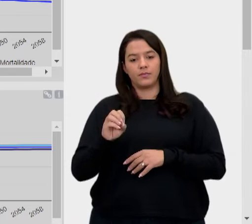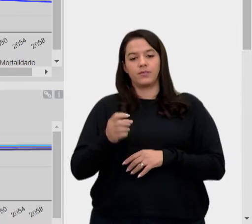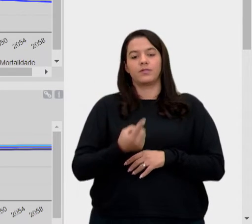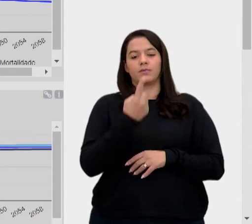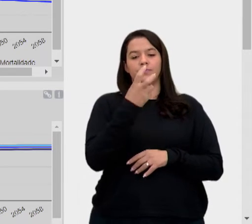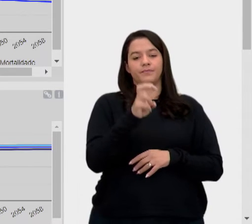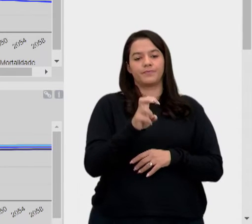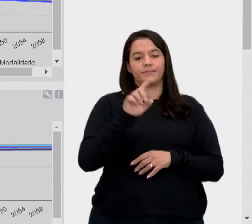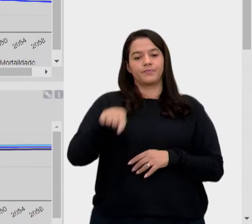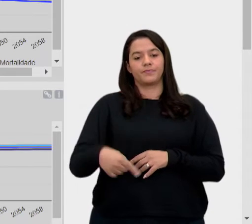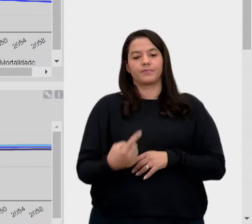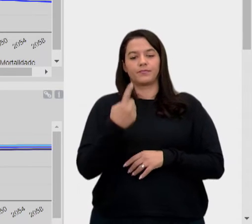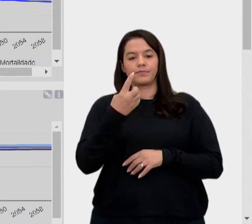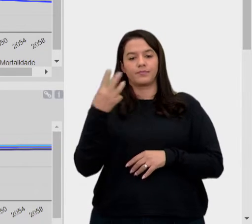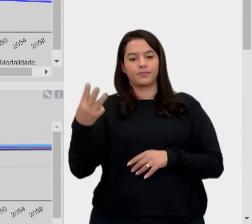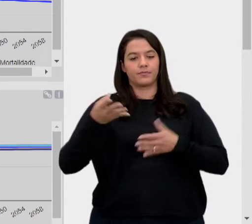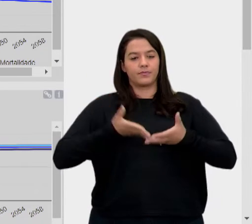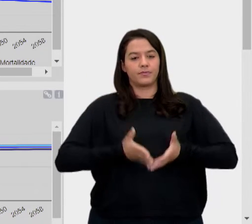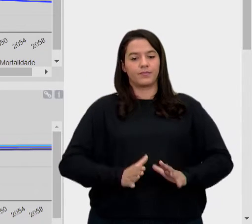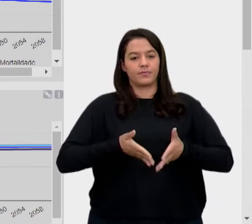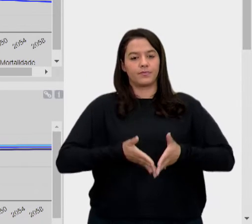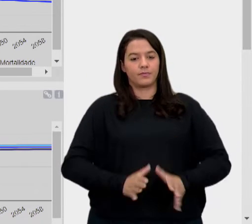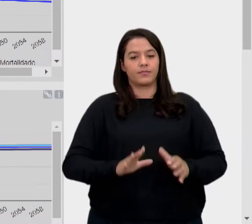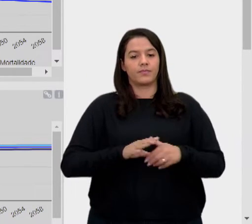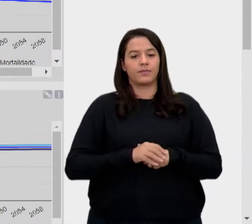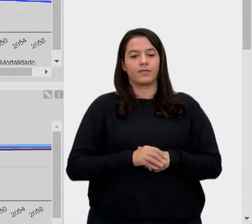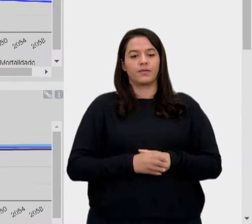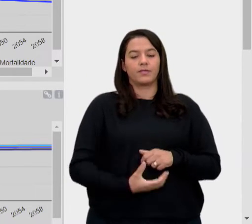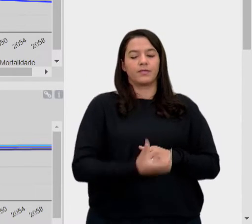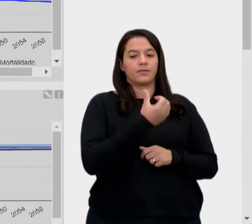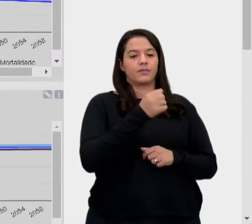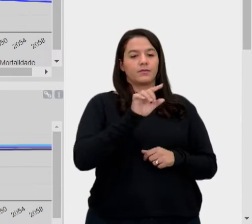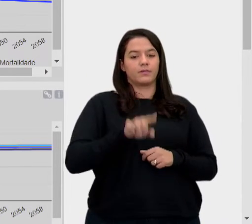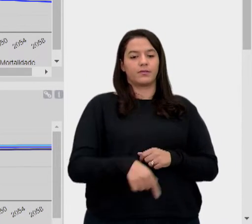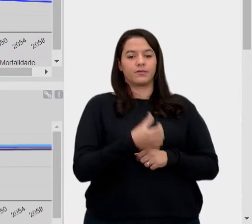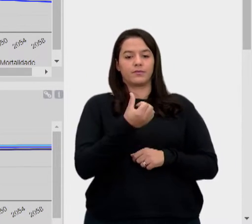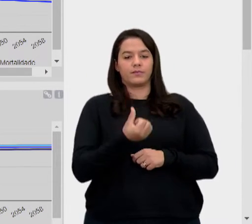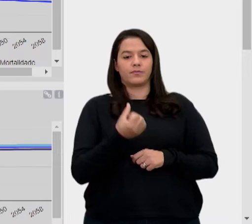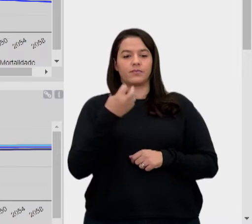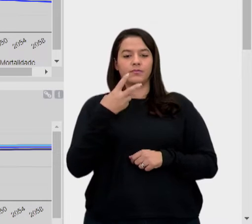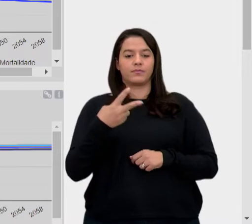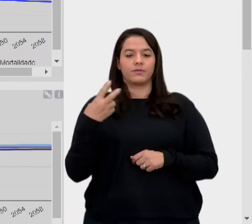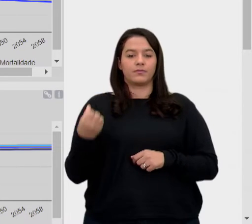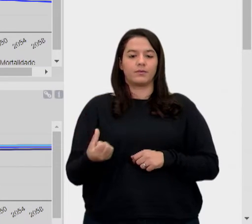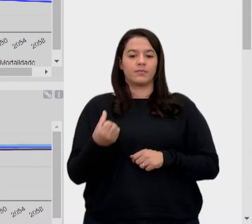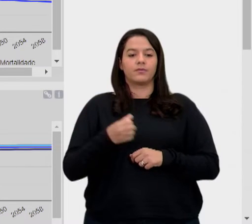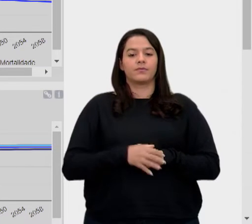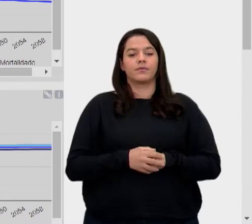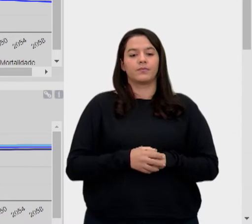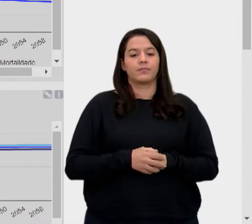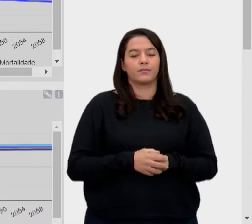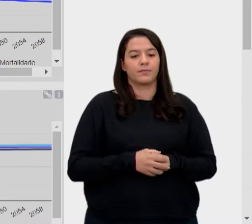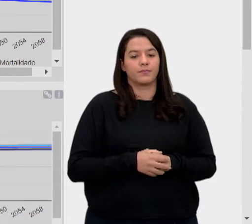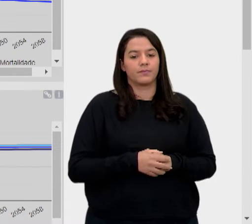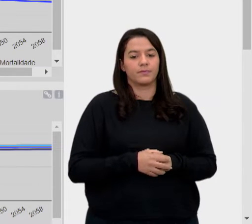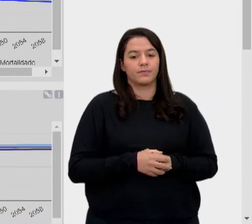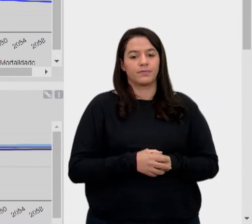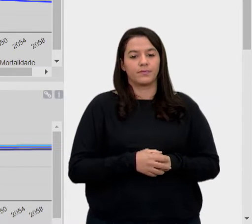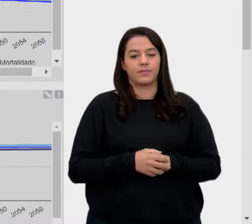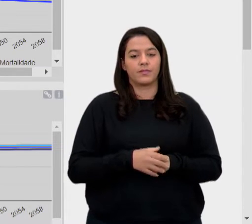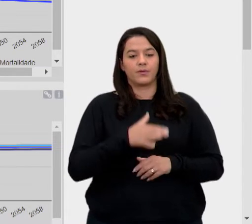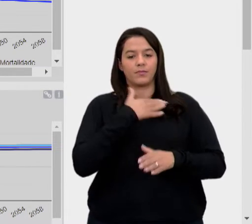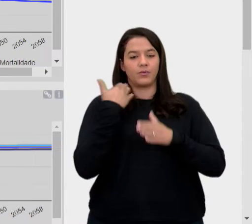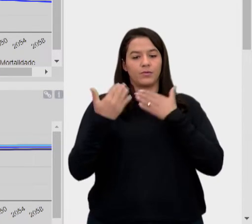,13 de nascimento e 6,36 de mortalidade. Mas olha como a linha de